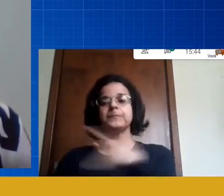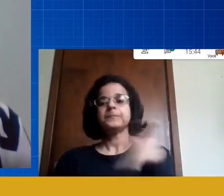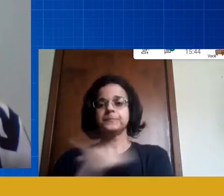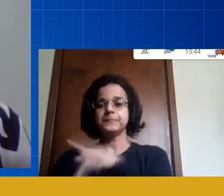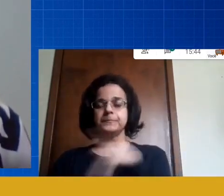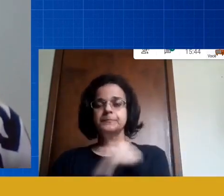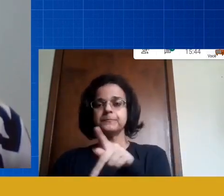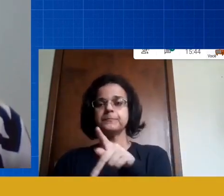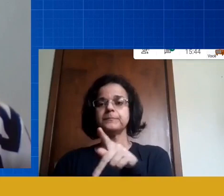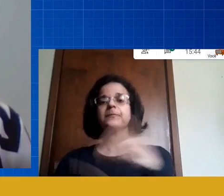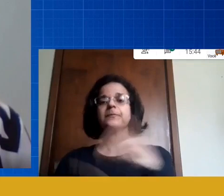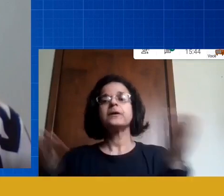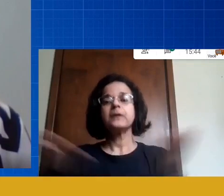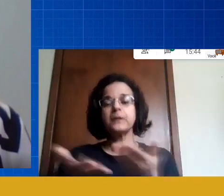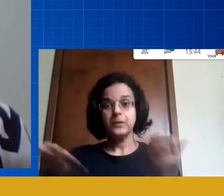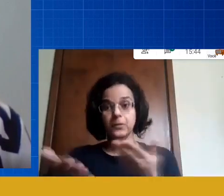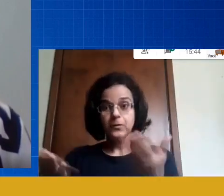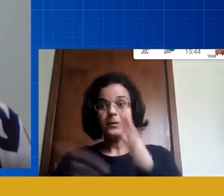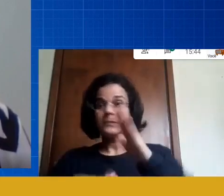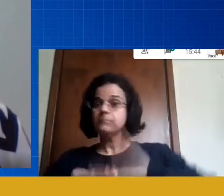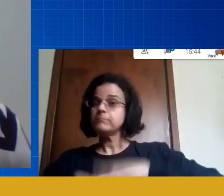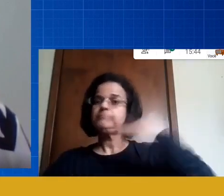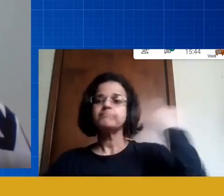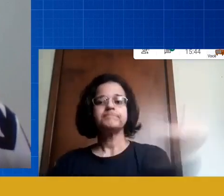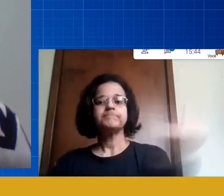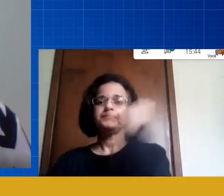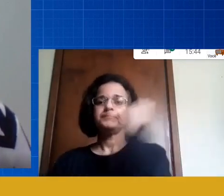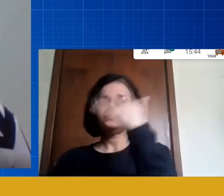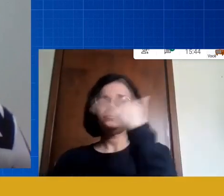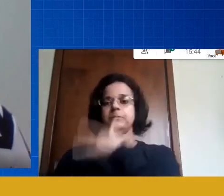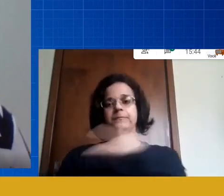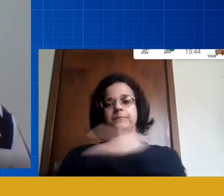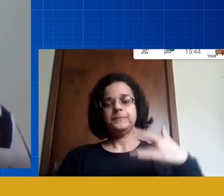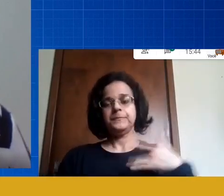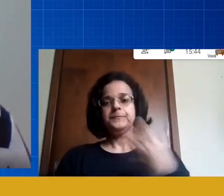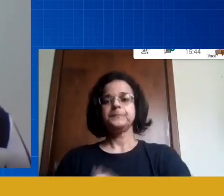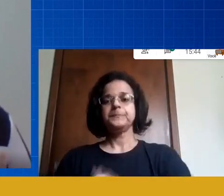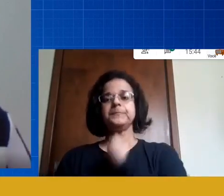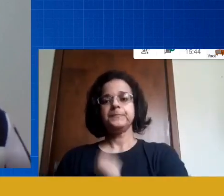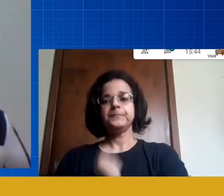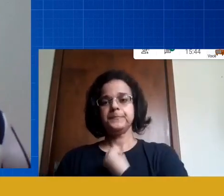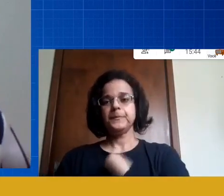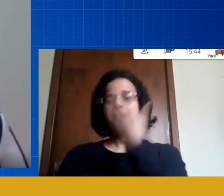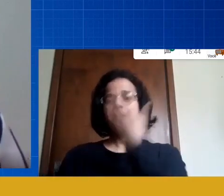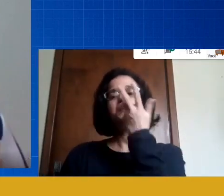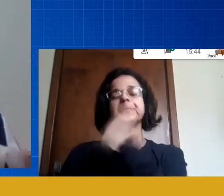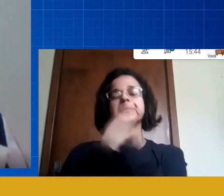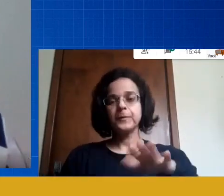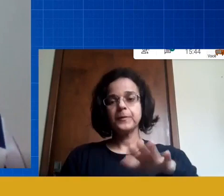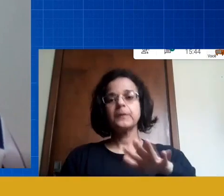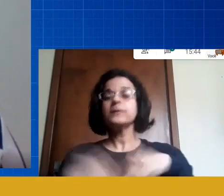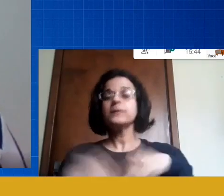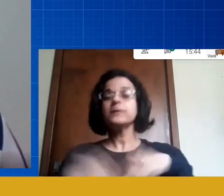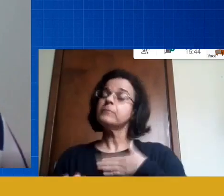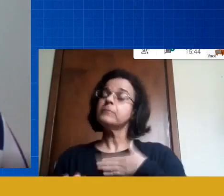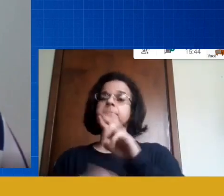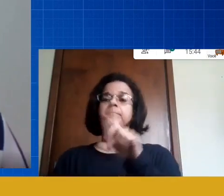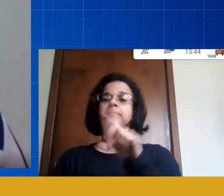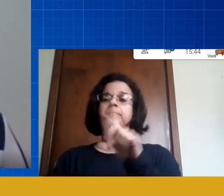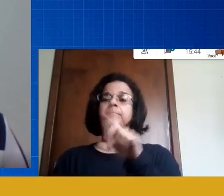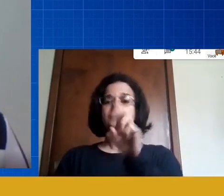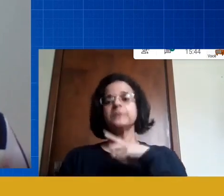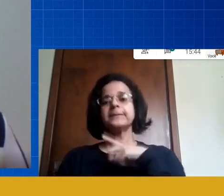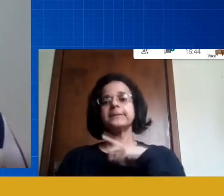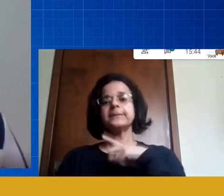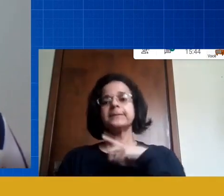privilegiando nesse momento a saúde e a vida dessas crianças e dos nossos profissionais a minha rede por exemplo eu tenho professores de vários